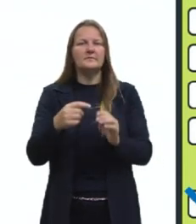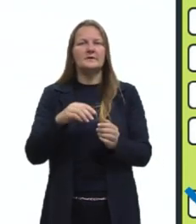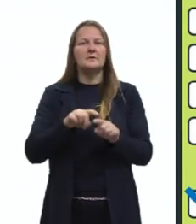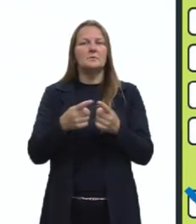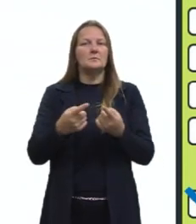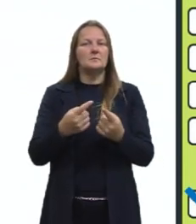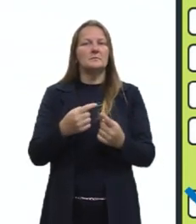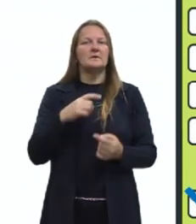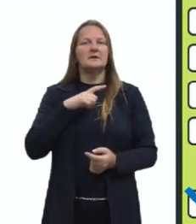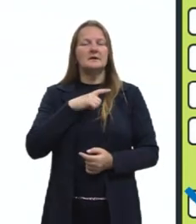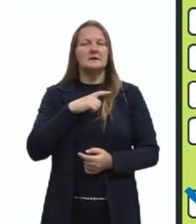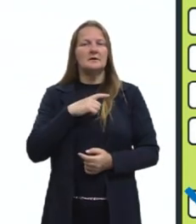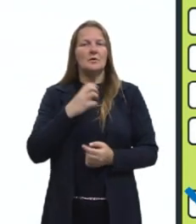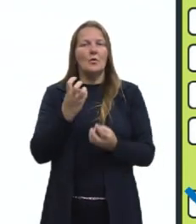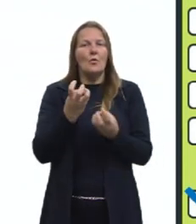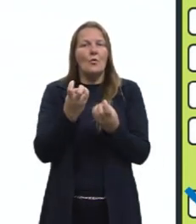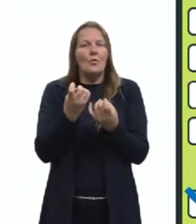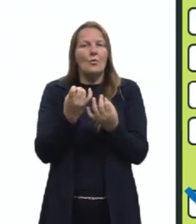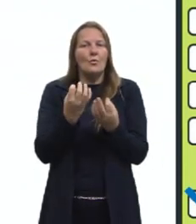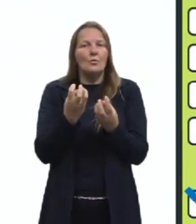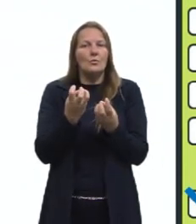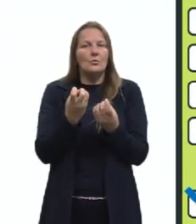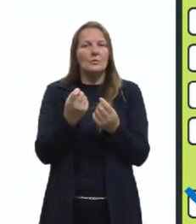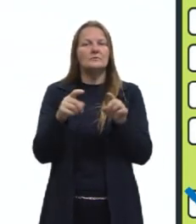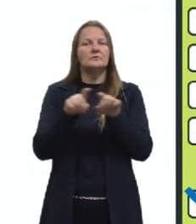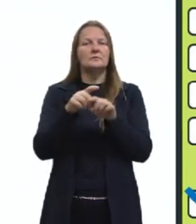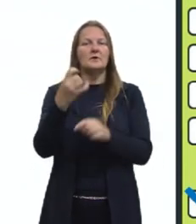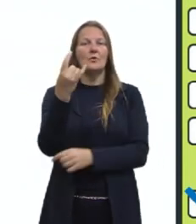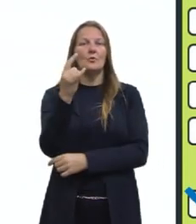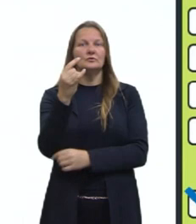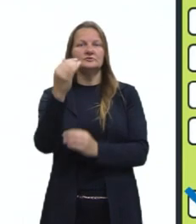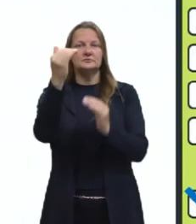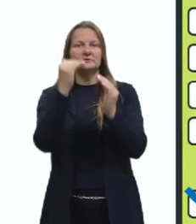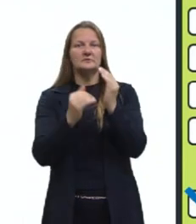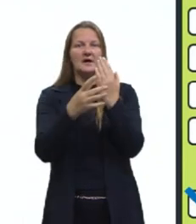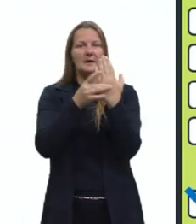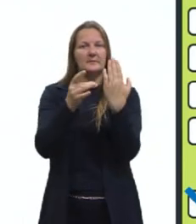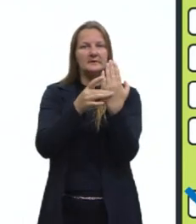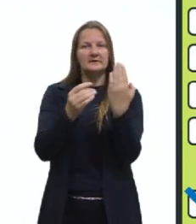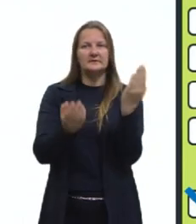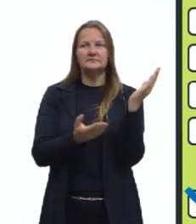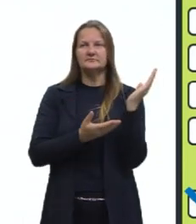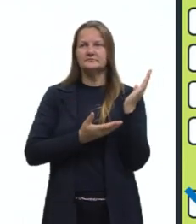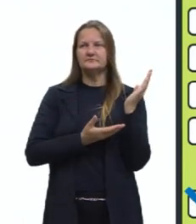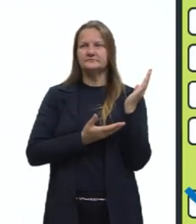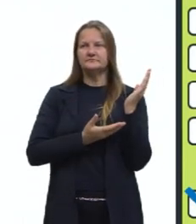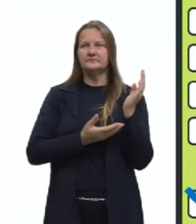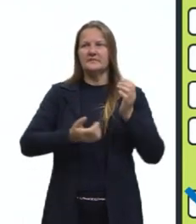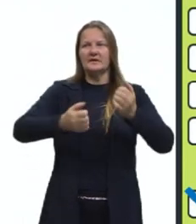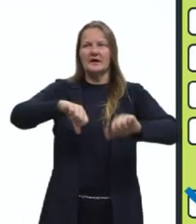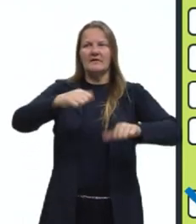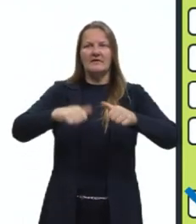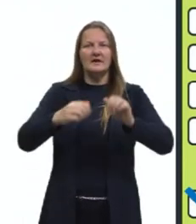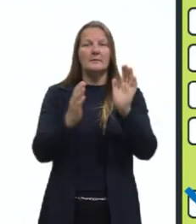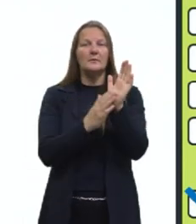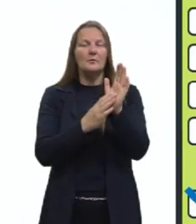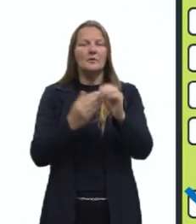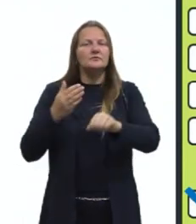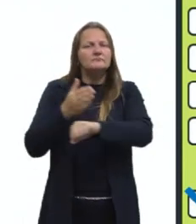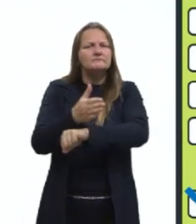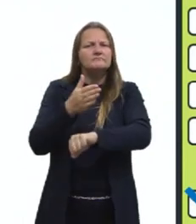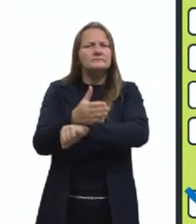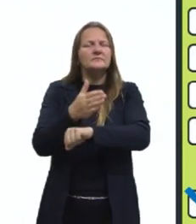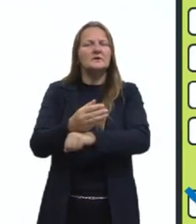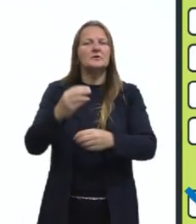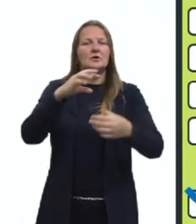afirmações quantitativas. E a última das habilidades aqui, avaliar propostas de intervenção